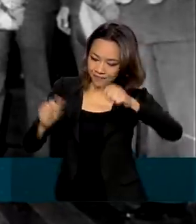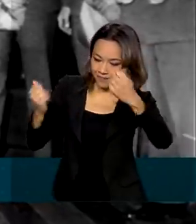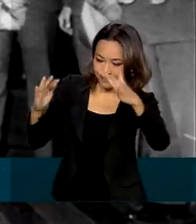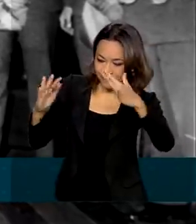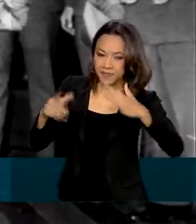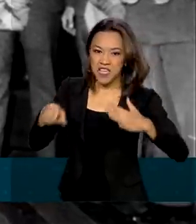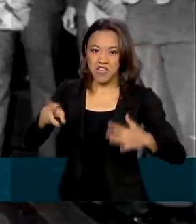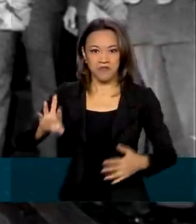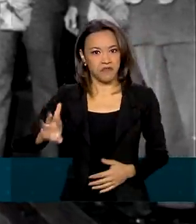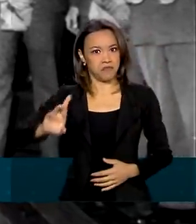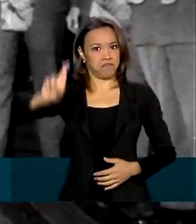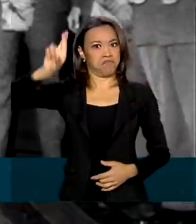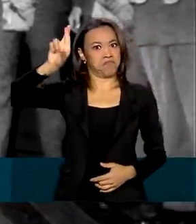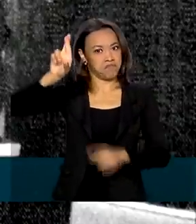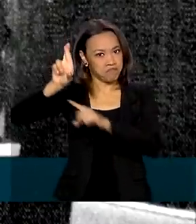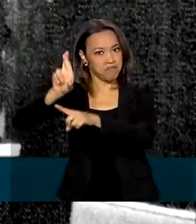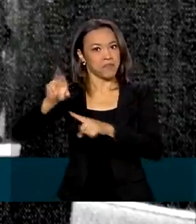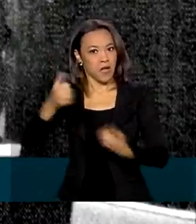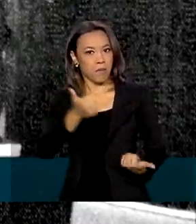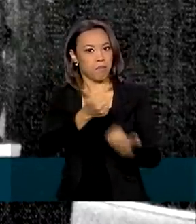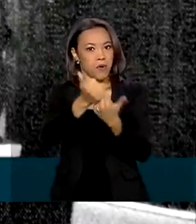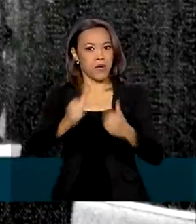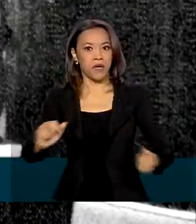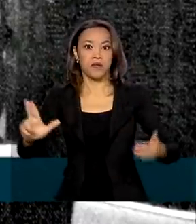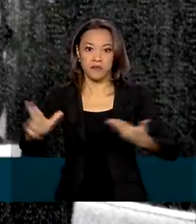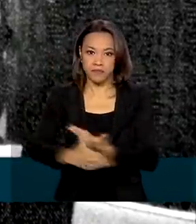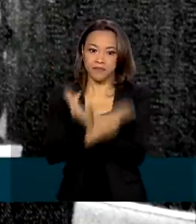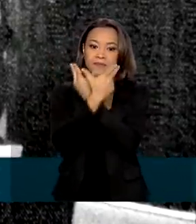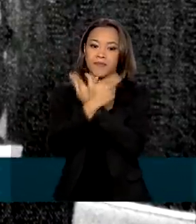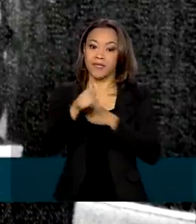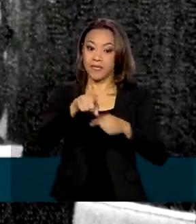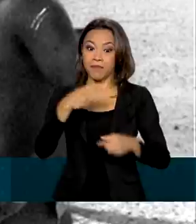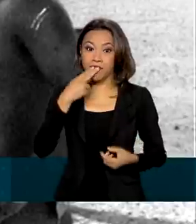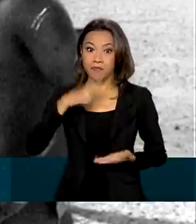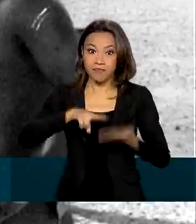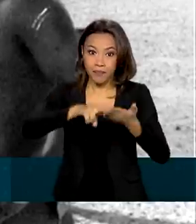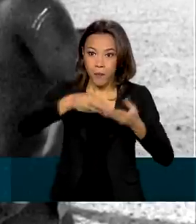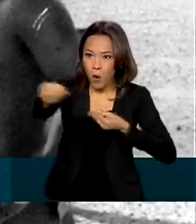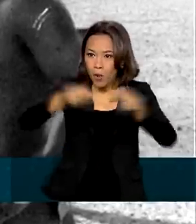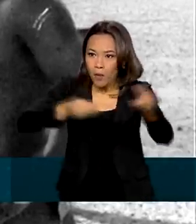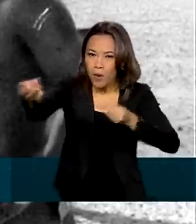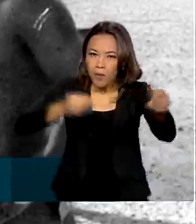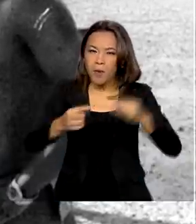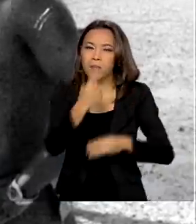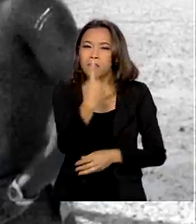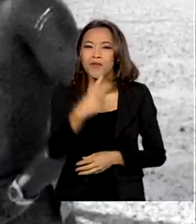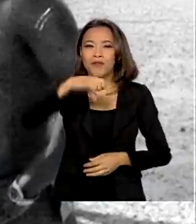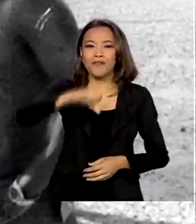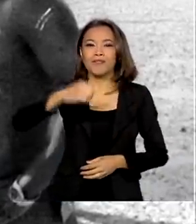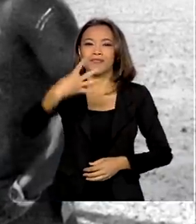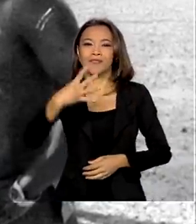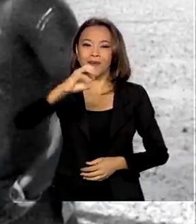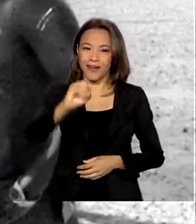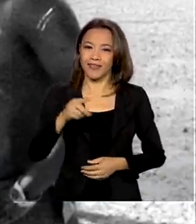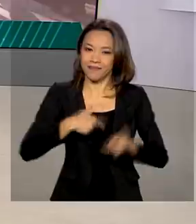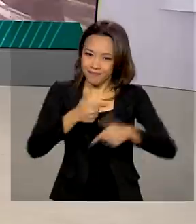liderou o Comando-Geral de Apoio da FAB e foi pioneiro do Correio Aéreo Nacional na década de 1940.